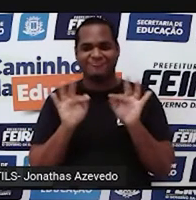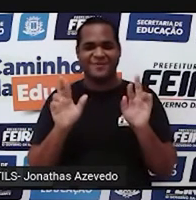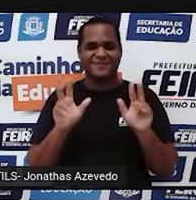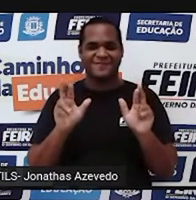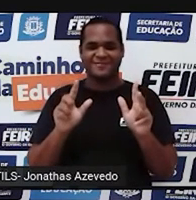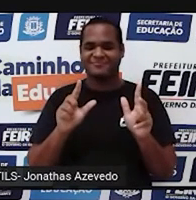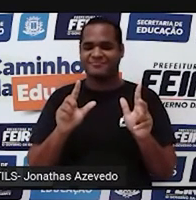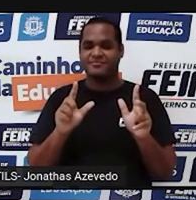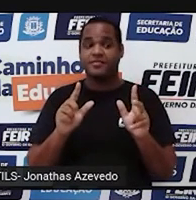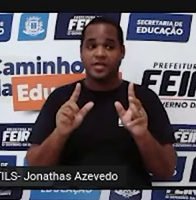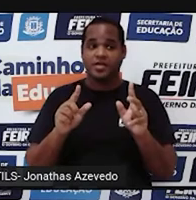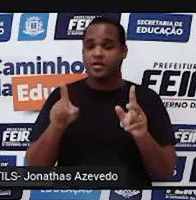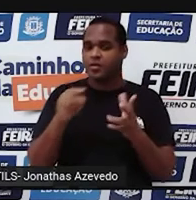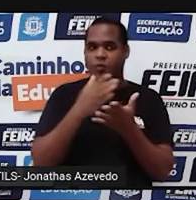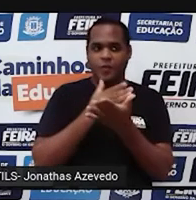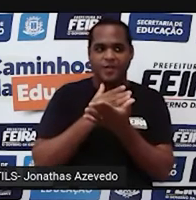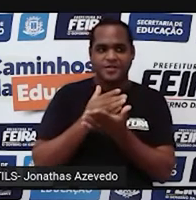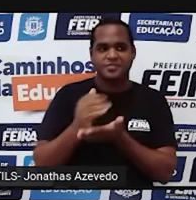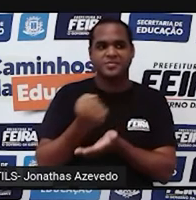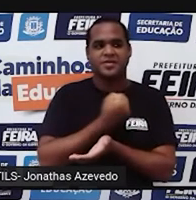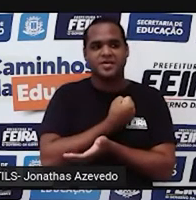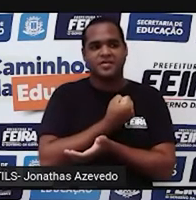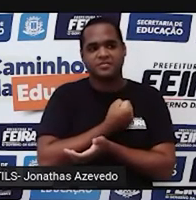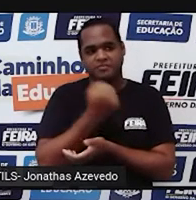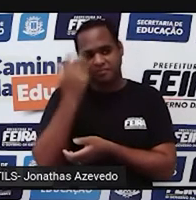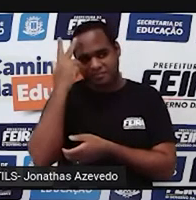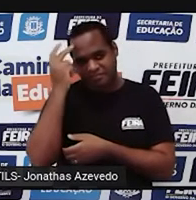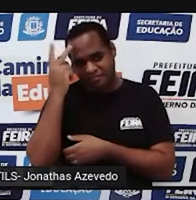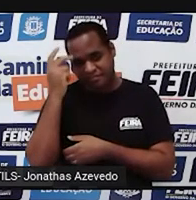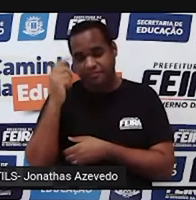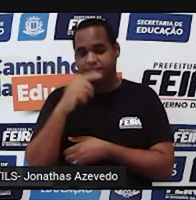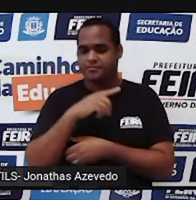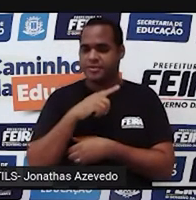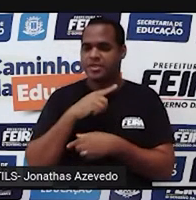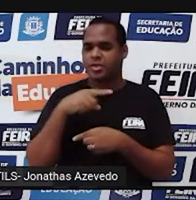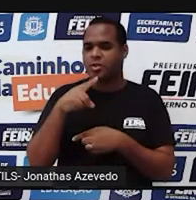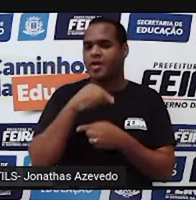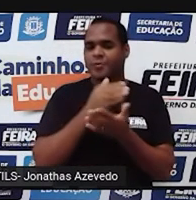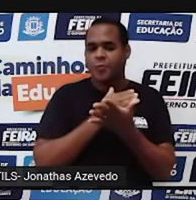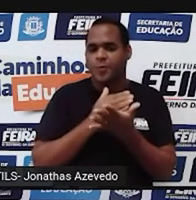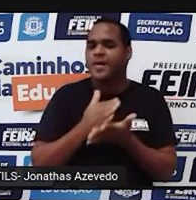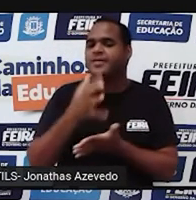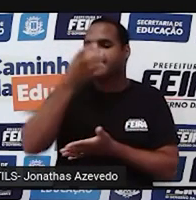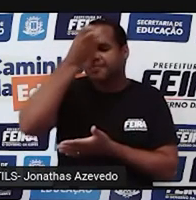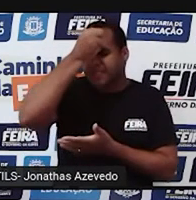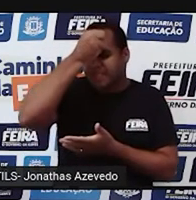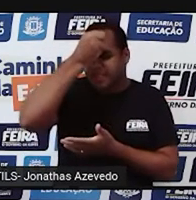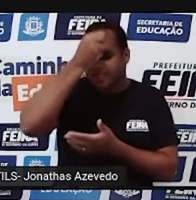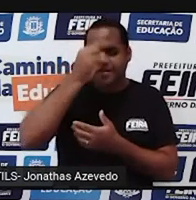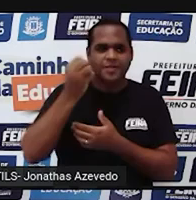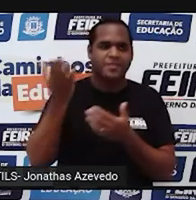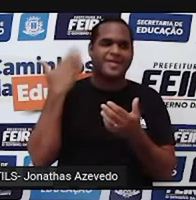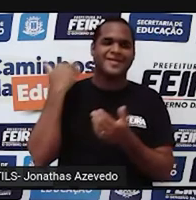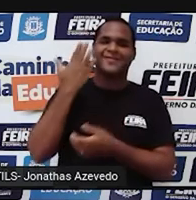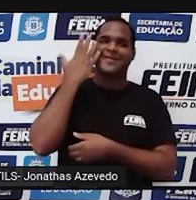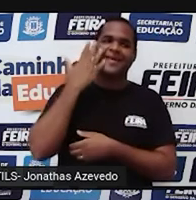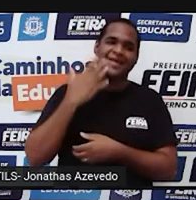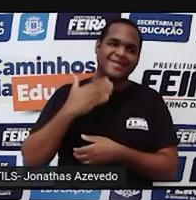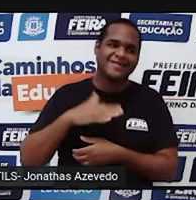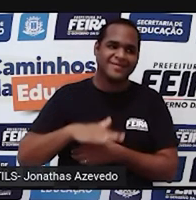começo é com os números naturais. Esses a gente começa a aprender desde muito pequenininhos,